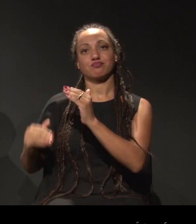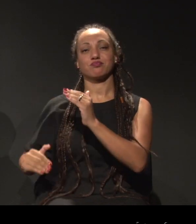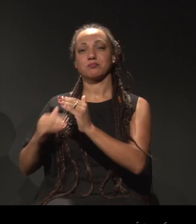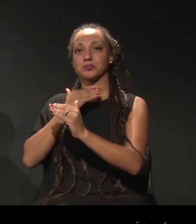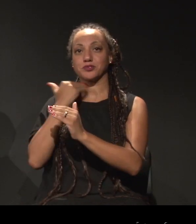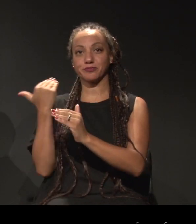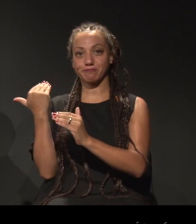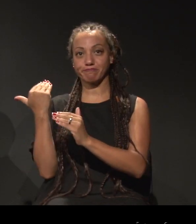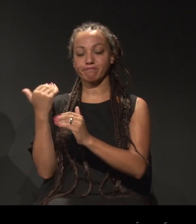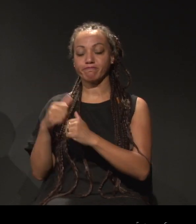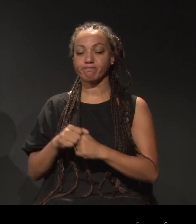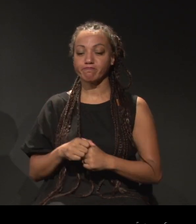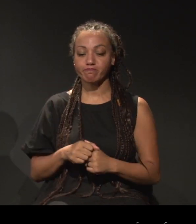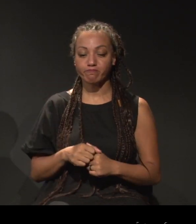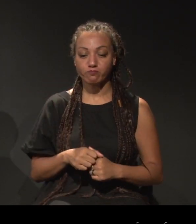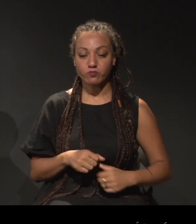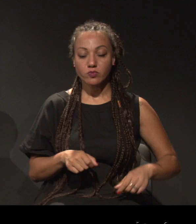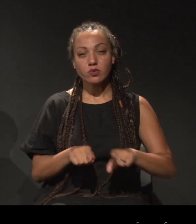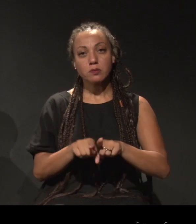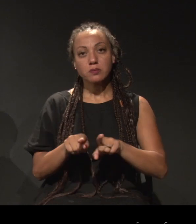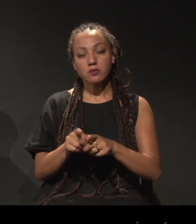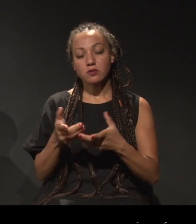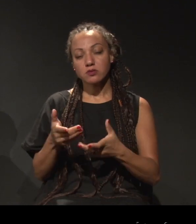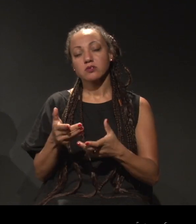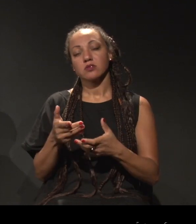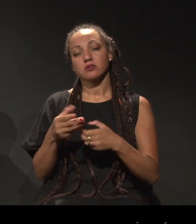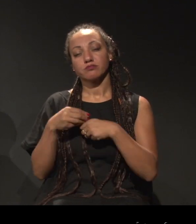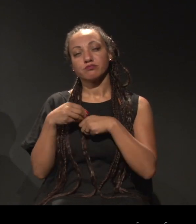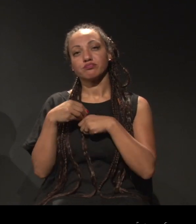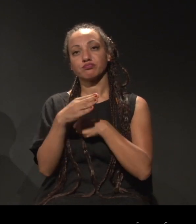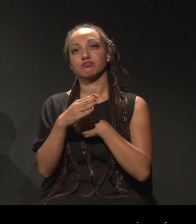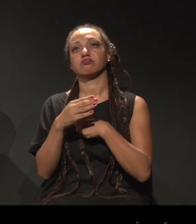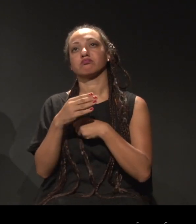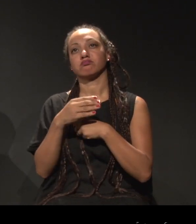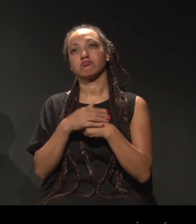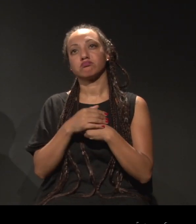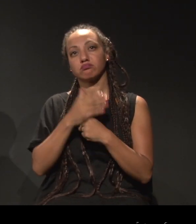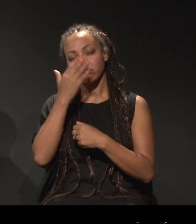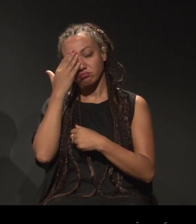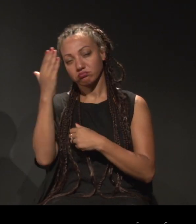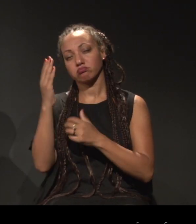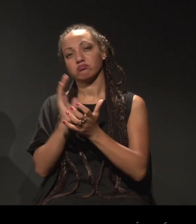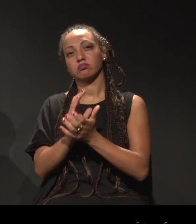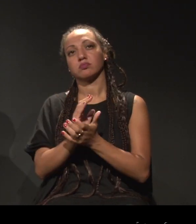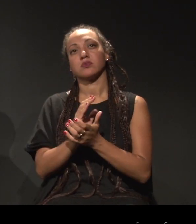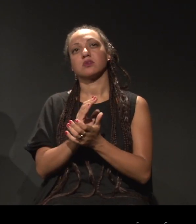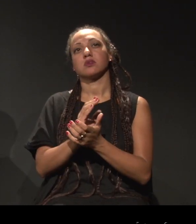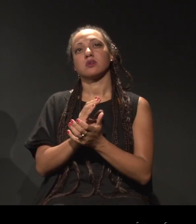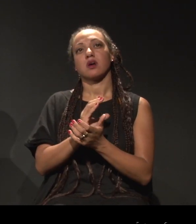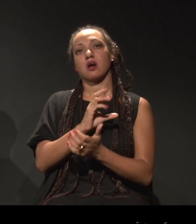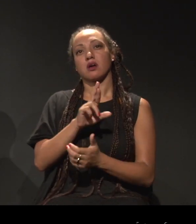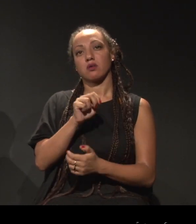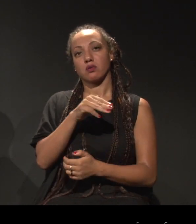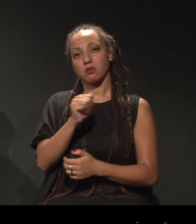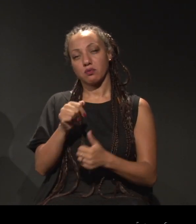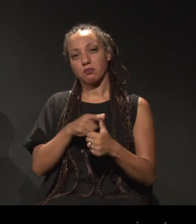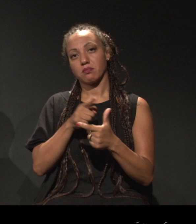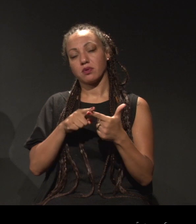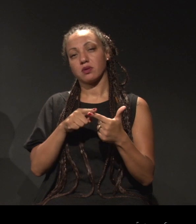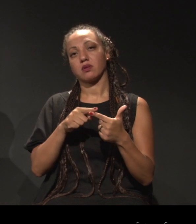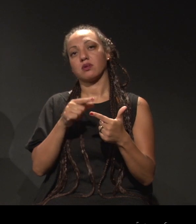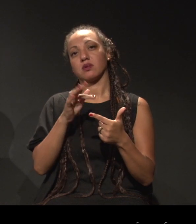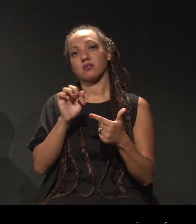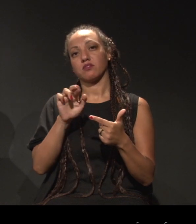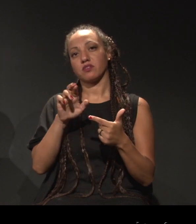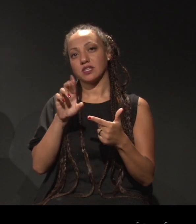Eu queria dar um salve também a todos os meus companheiros e companheiras do fórum, a Cia Sansacroma, ao Fernando Ferraz, ao Fragmento